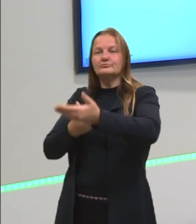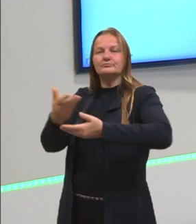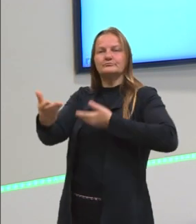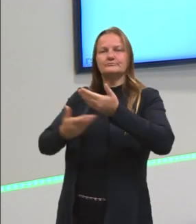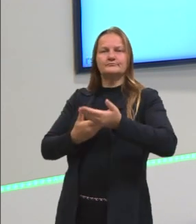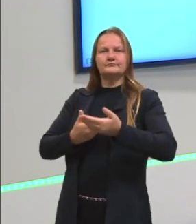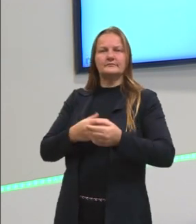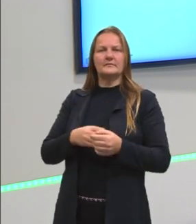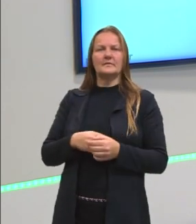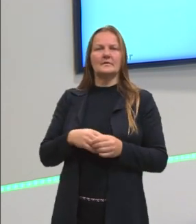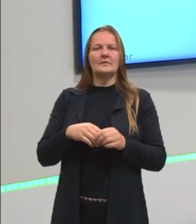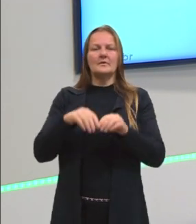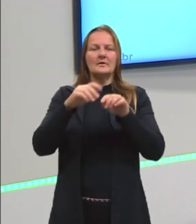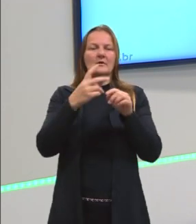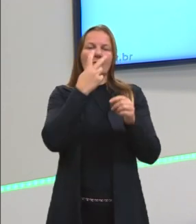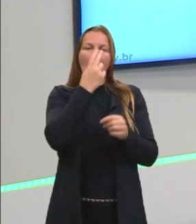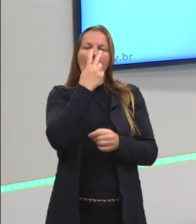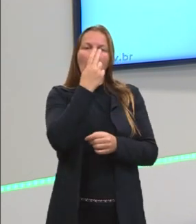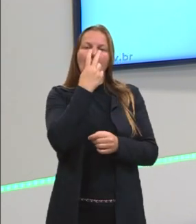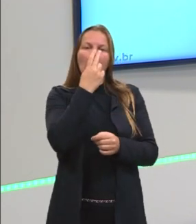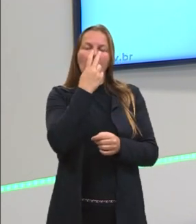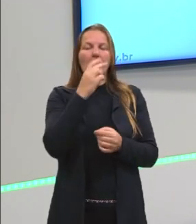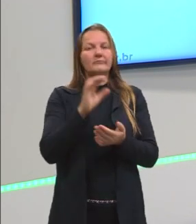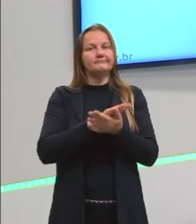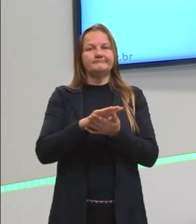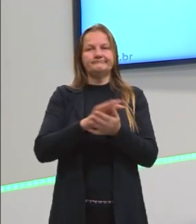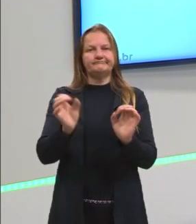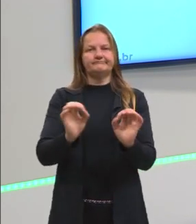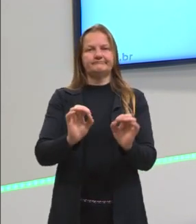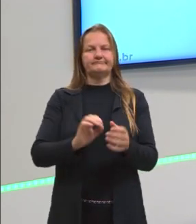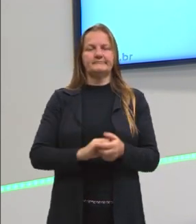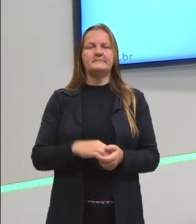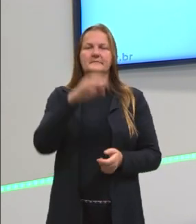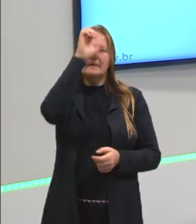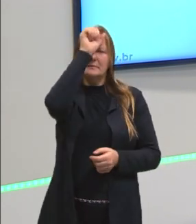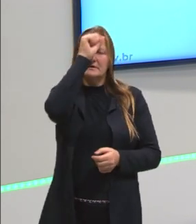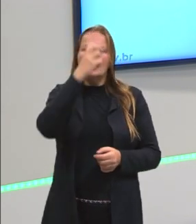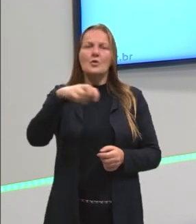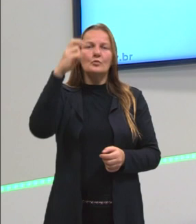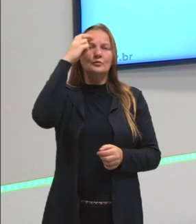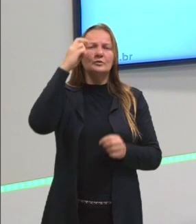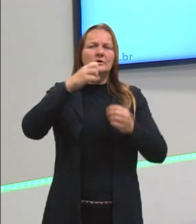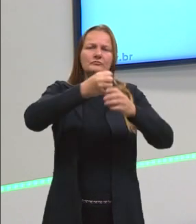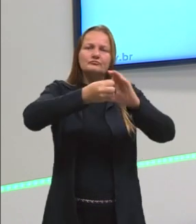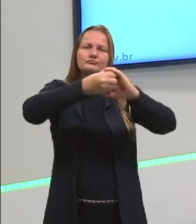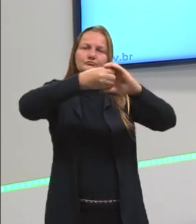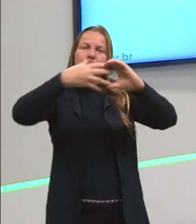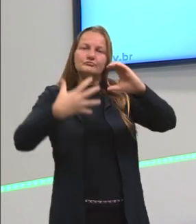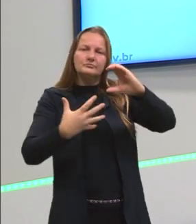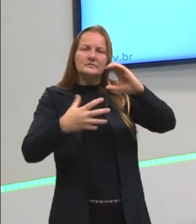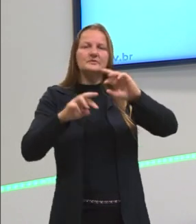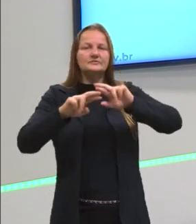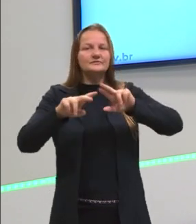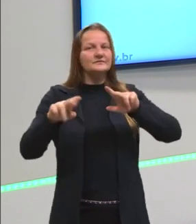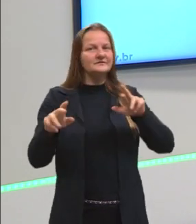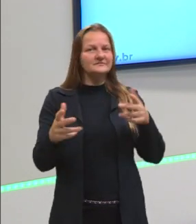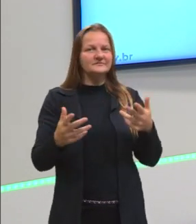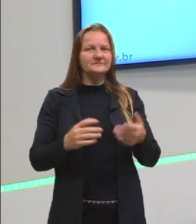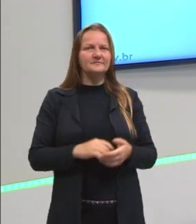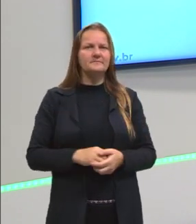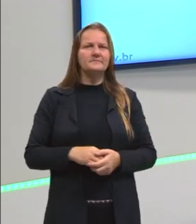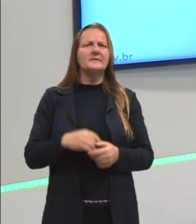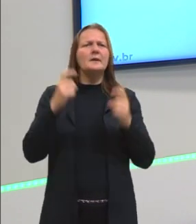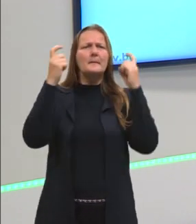com o mais do mesmo que vai haver aprendizado. O aprendizado, ele ocorre com culturas e com aspectos diferentes. Há uma